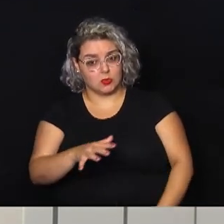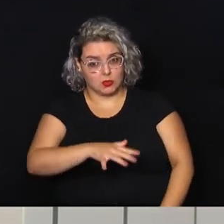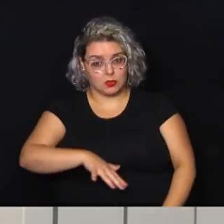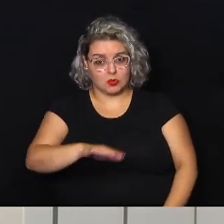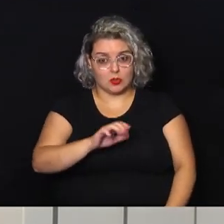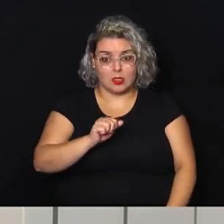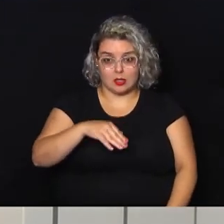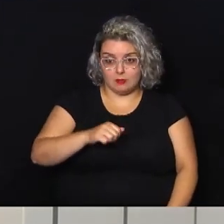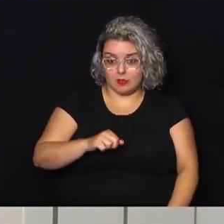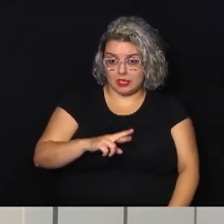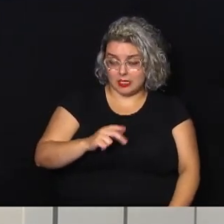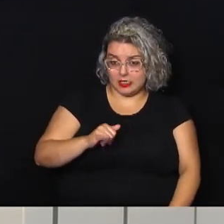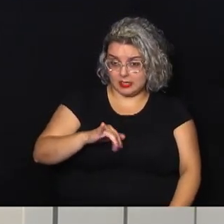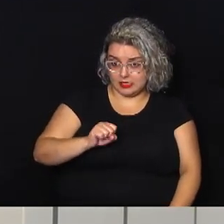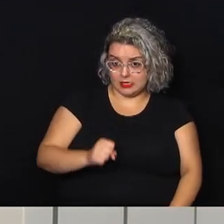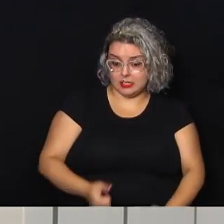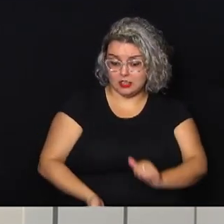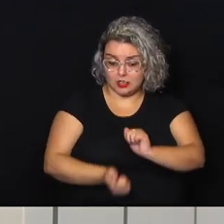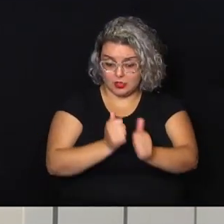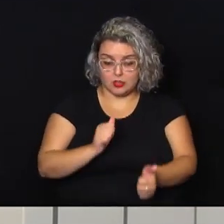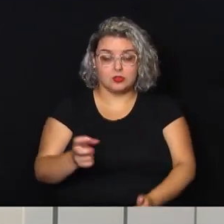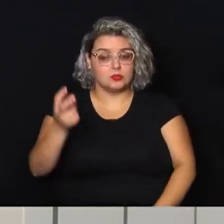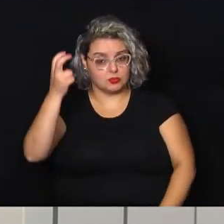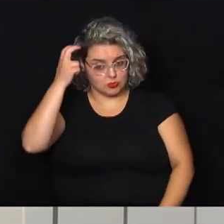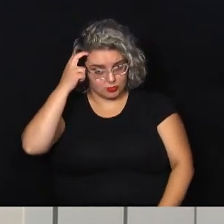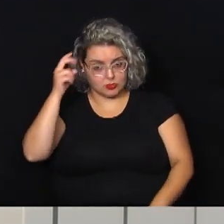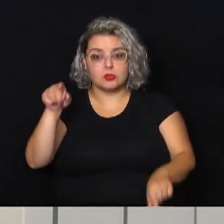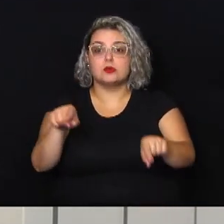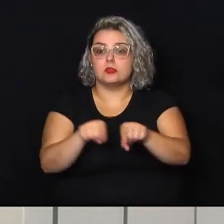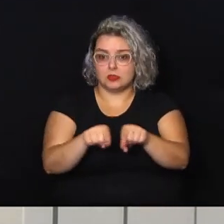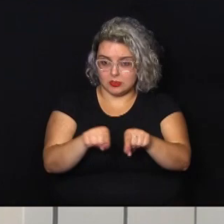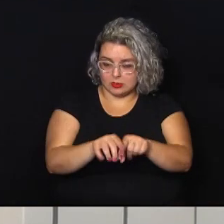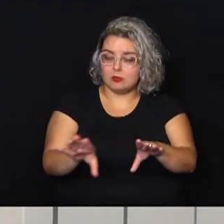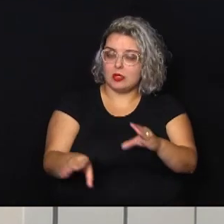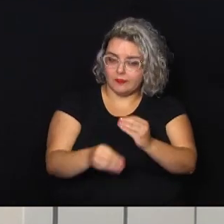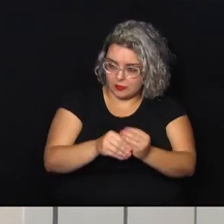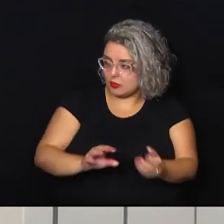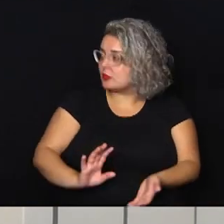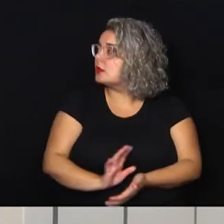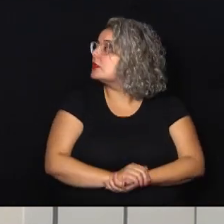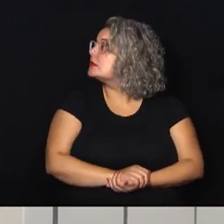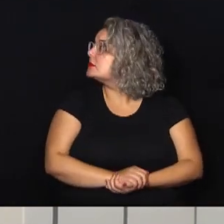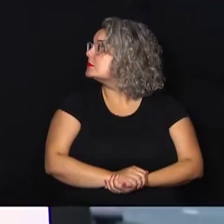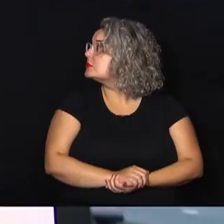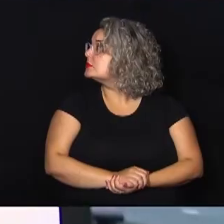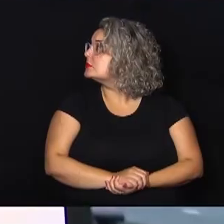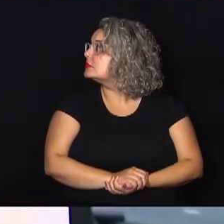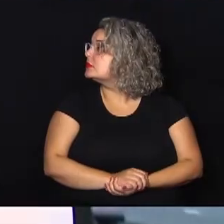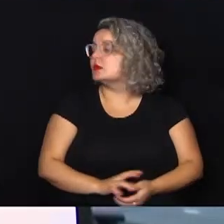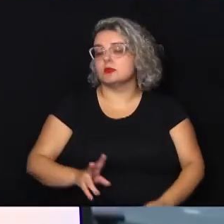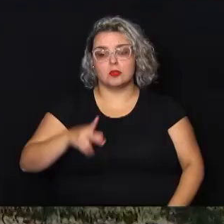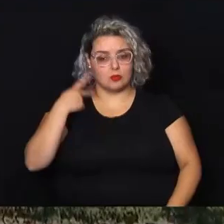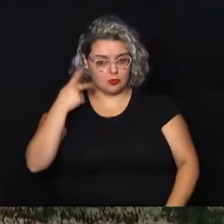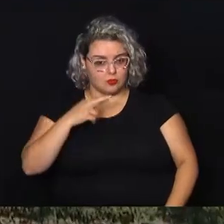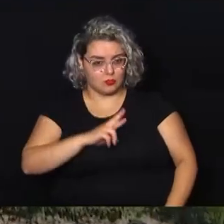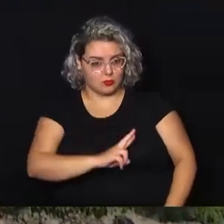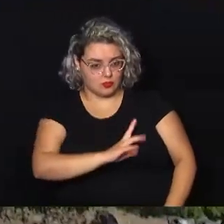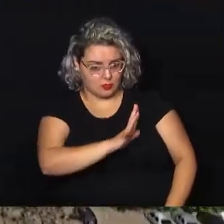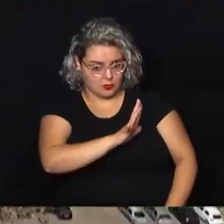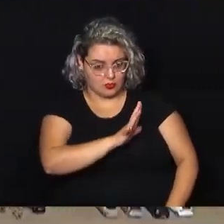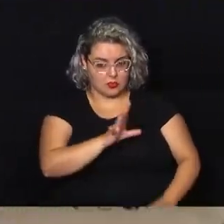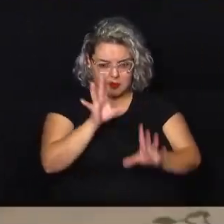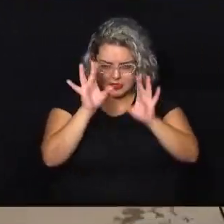Amarais. Esporte e Cultura também foram incluídos. O vereador Rubens Gás